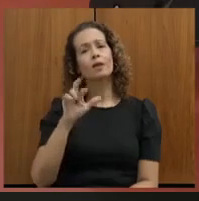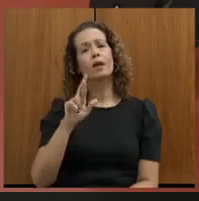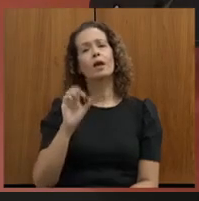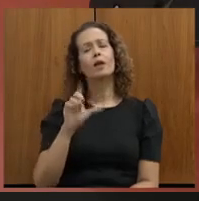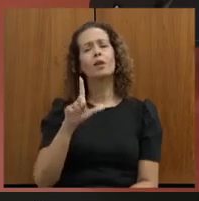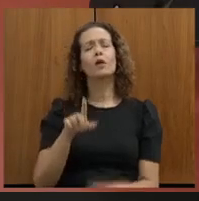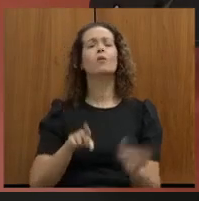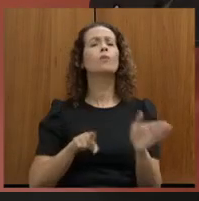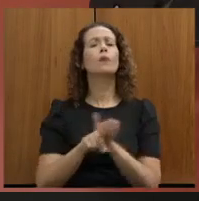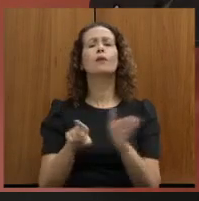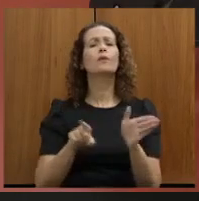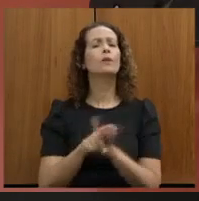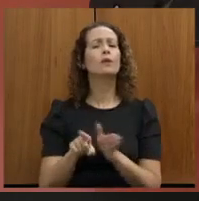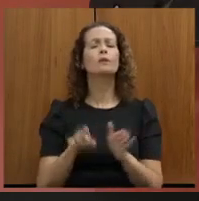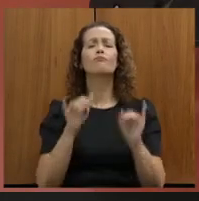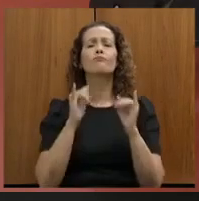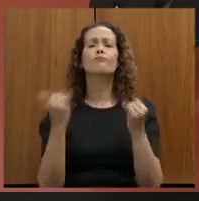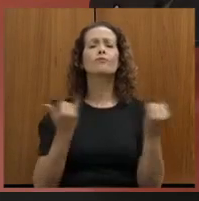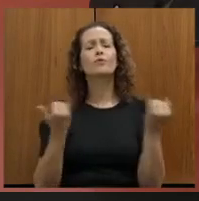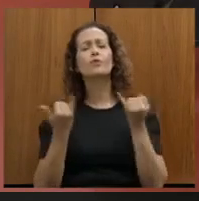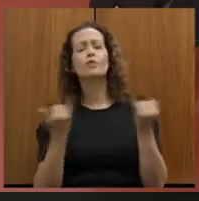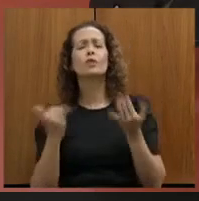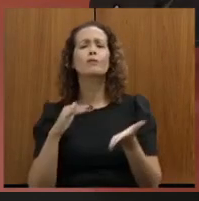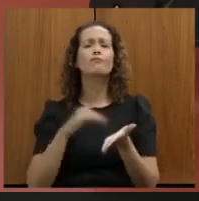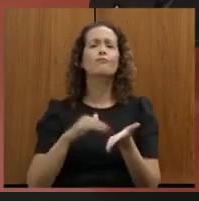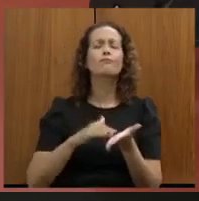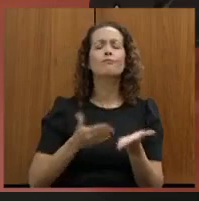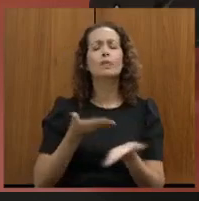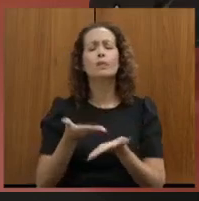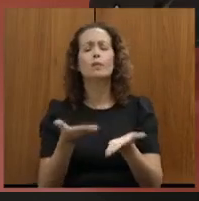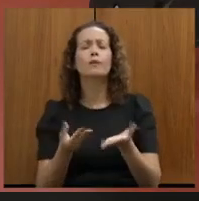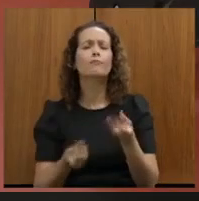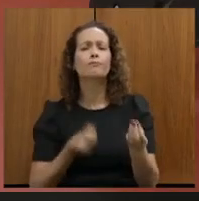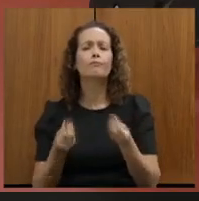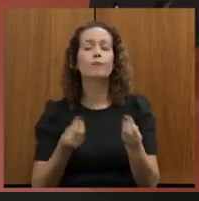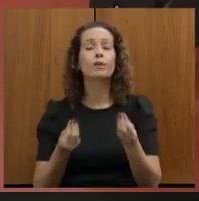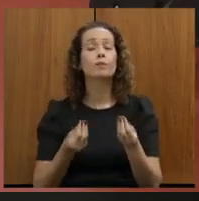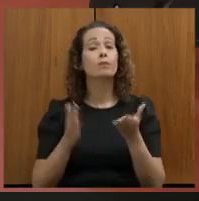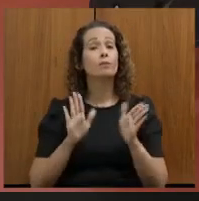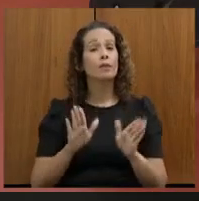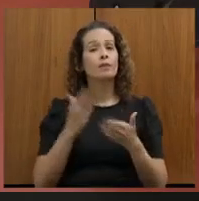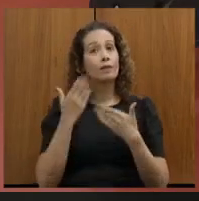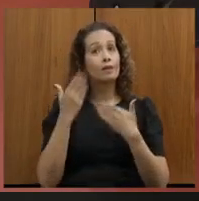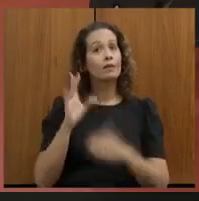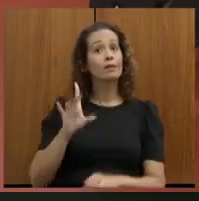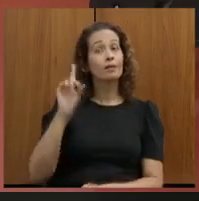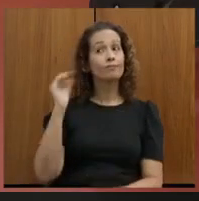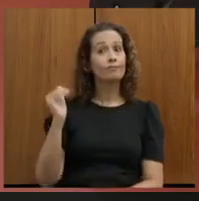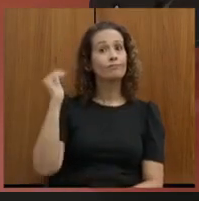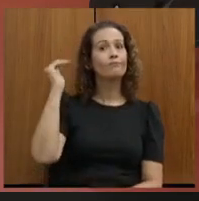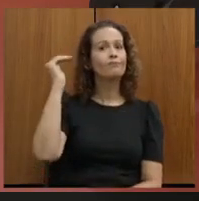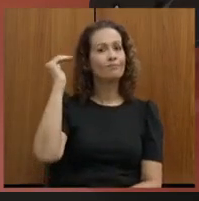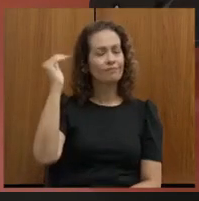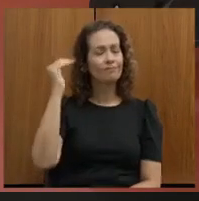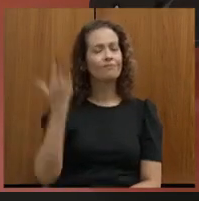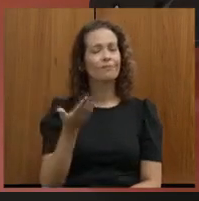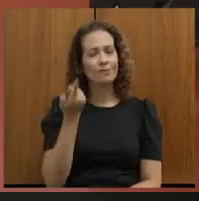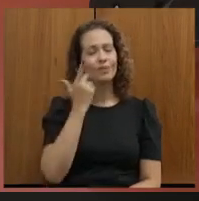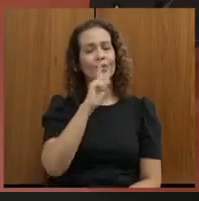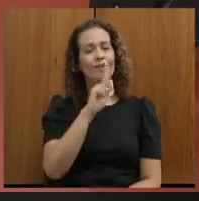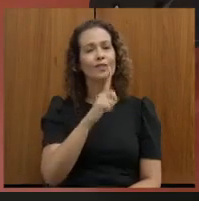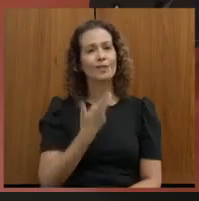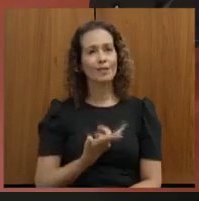notícias do nosso secretário, como estava o tratamento, mas graças a Deus, Deus é maior, você vai tirar de letra,